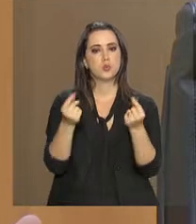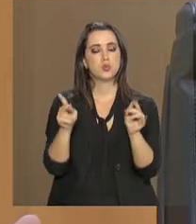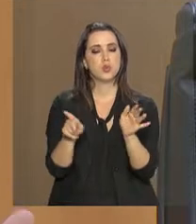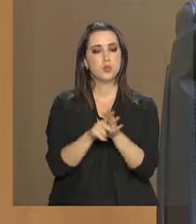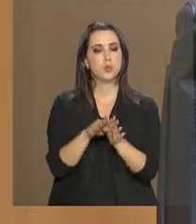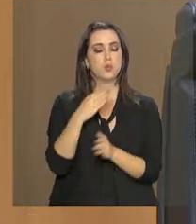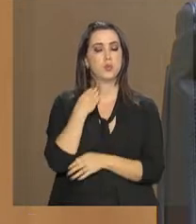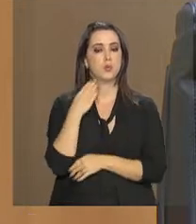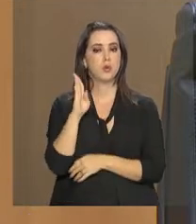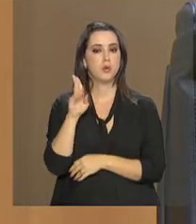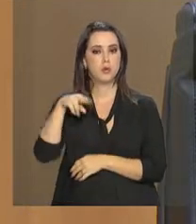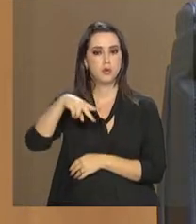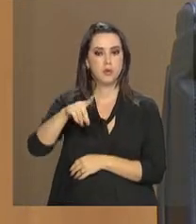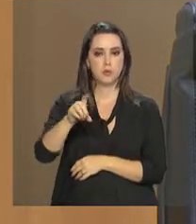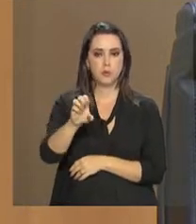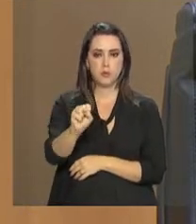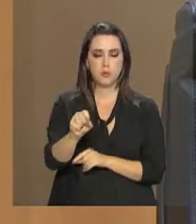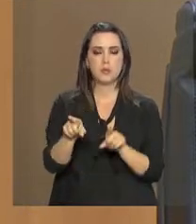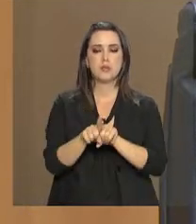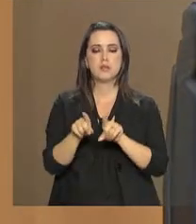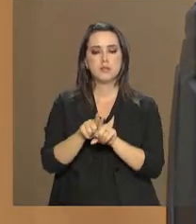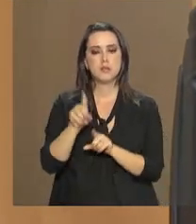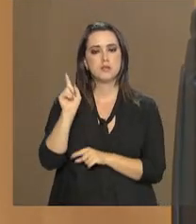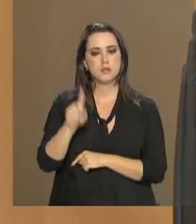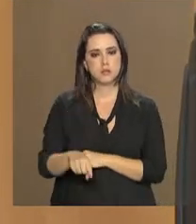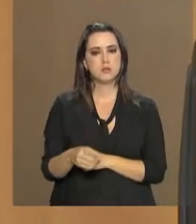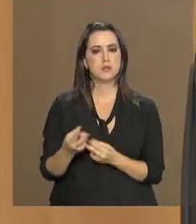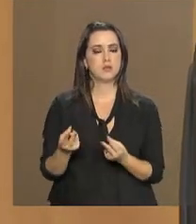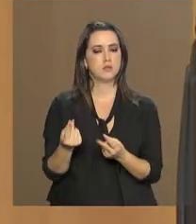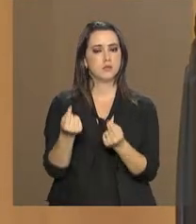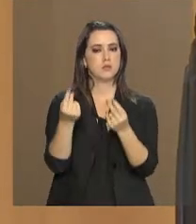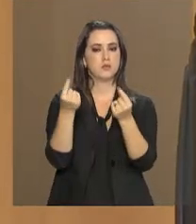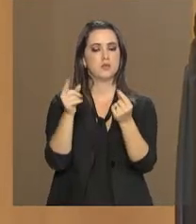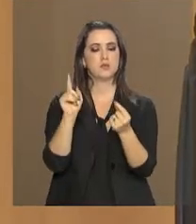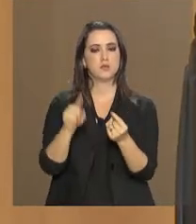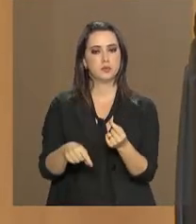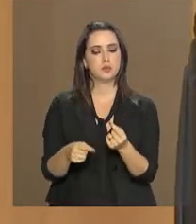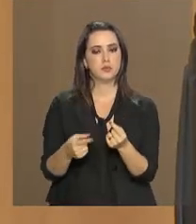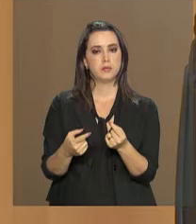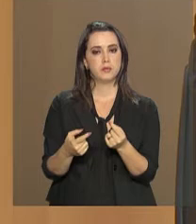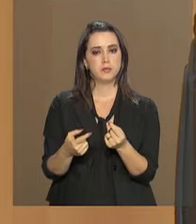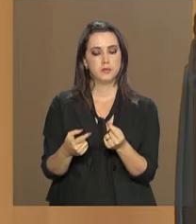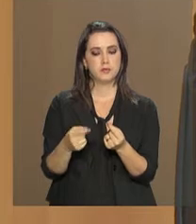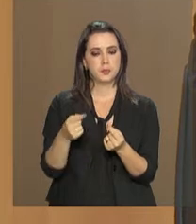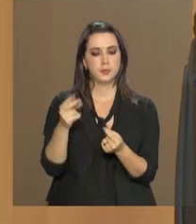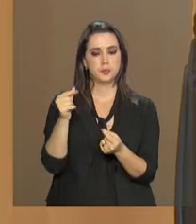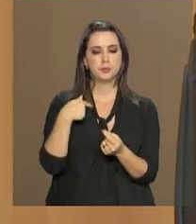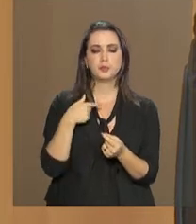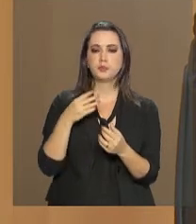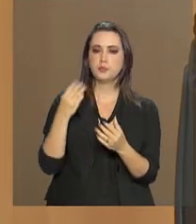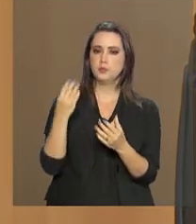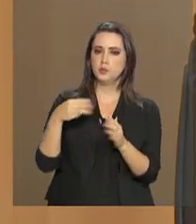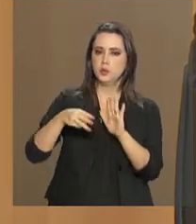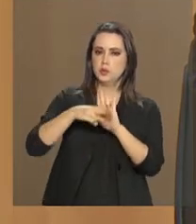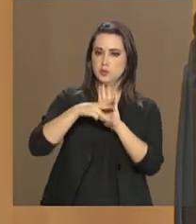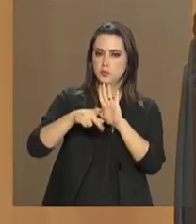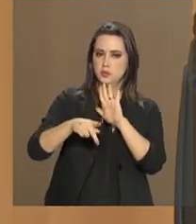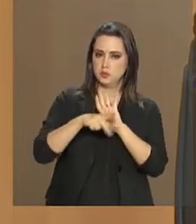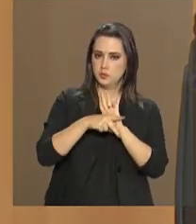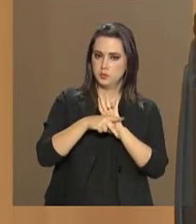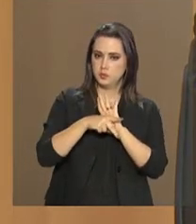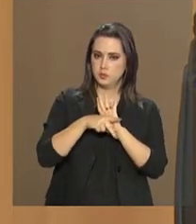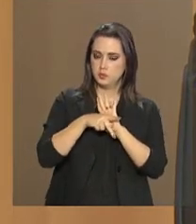BNDES, sejam também os recursos da medida provisória 846,